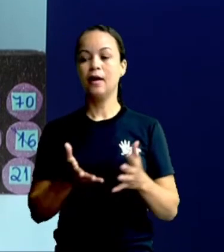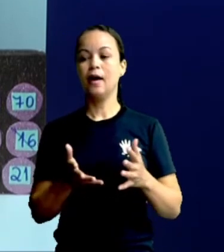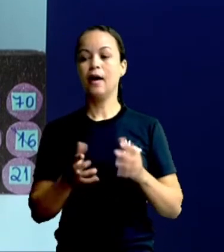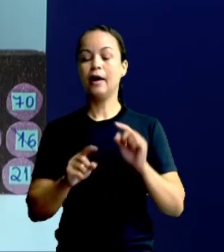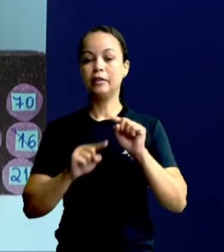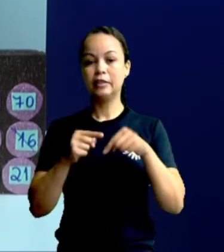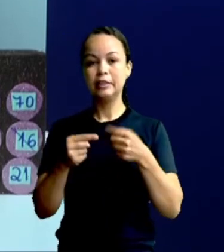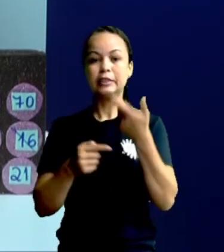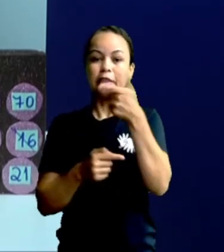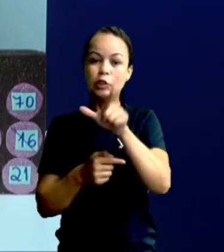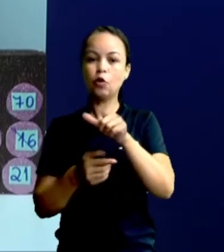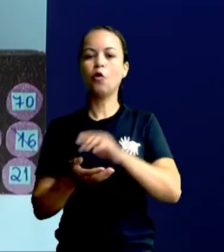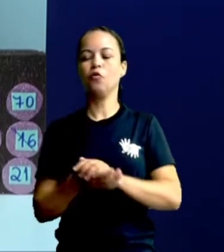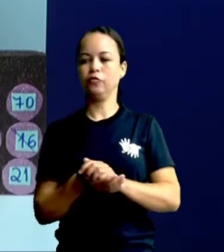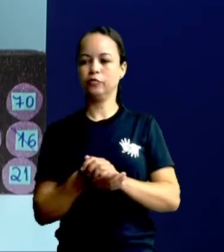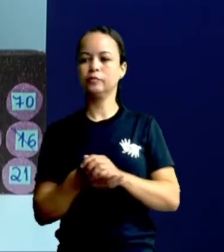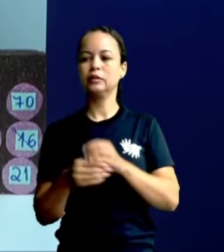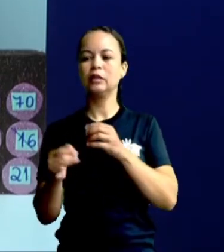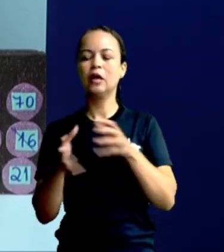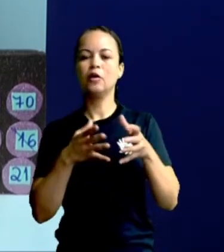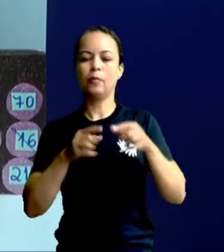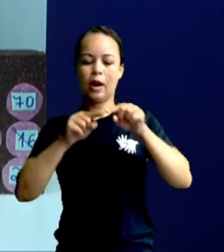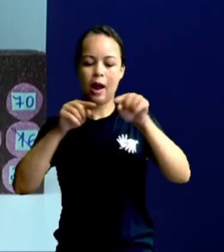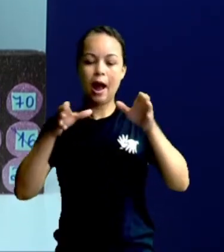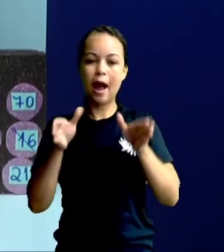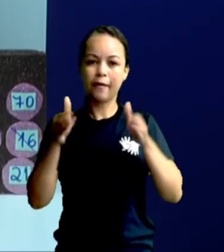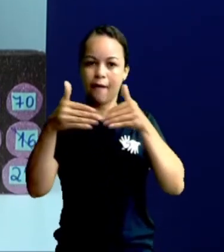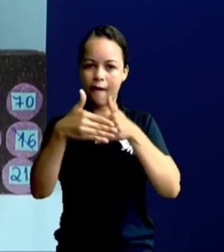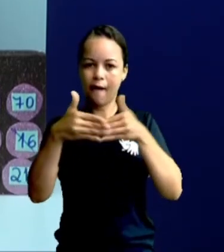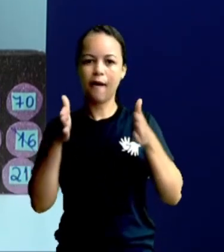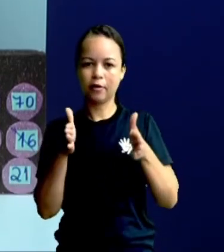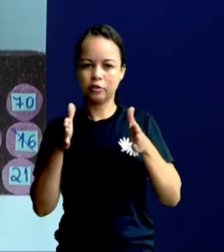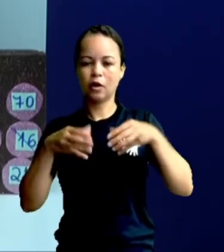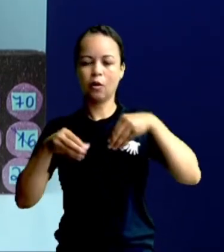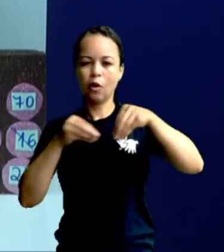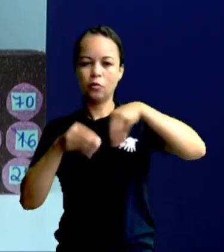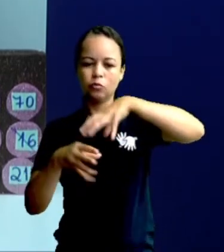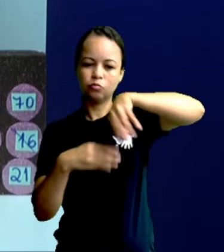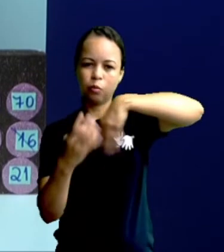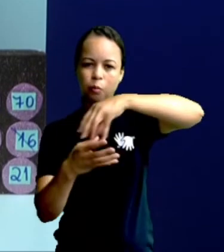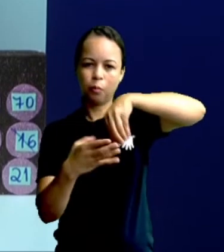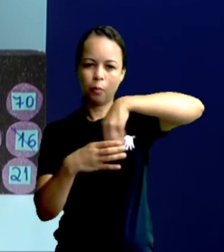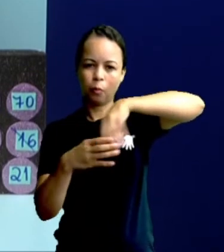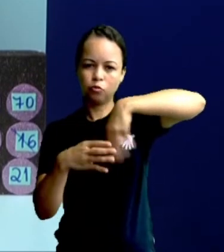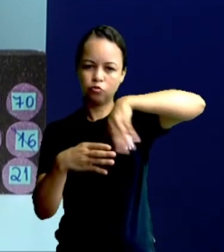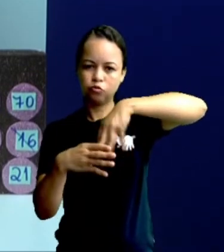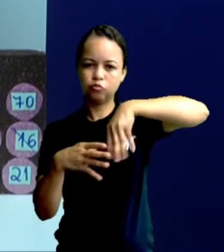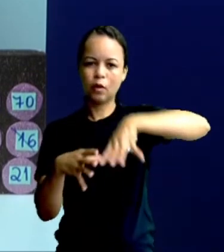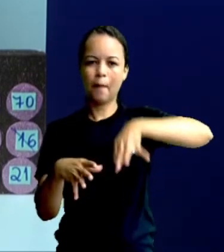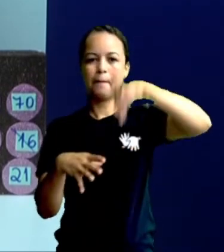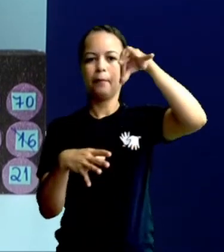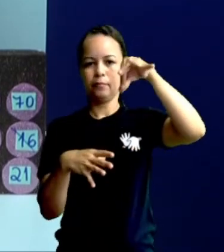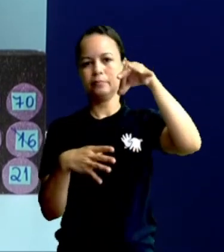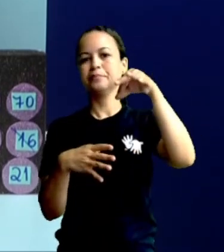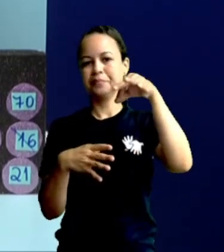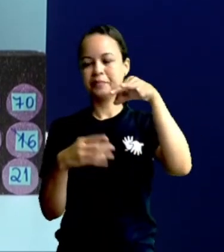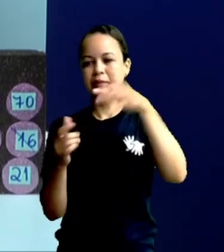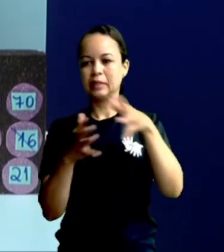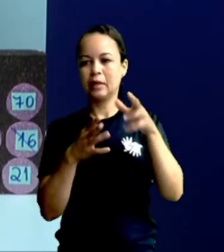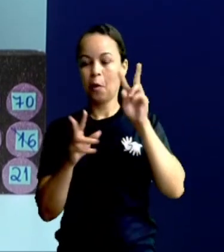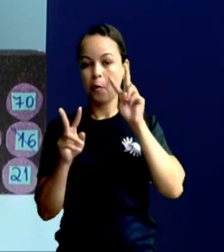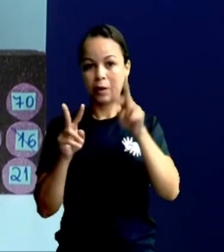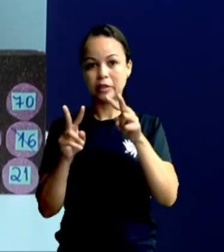fazer de novo o mesmo procedimento. Vou pegar aqui, ó, outra cartelinha. Preste atenção na minha